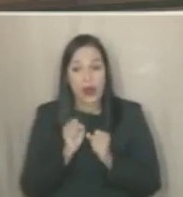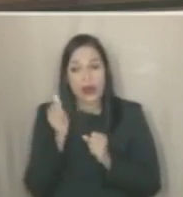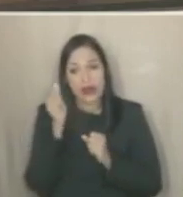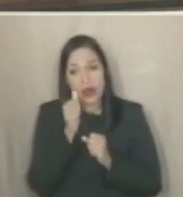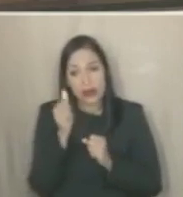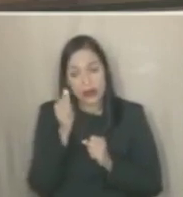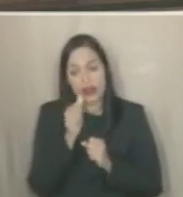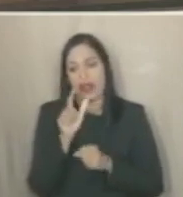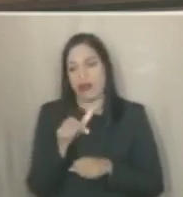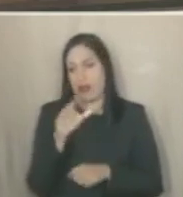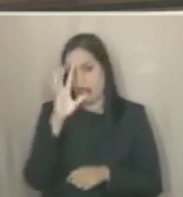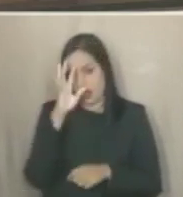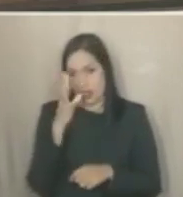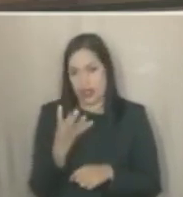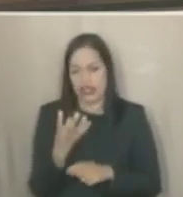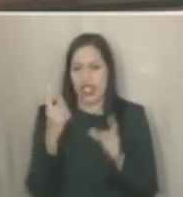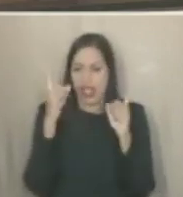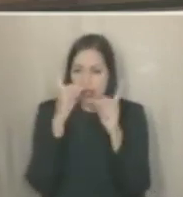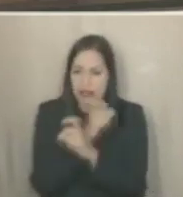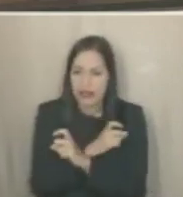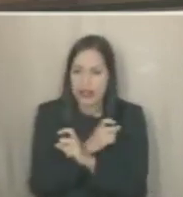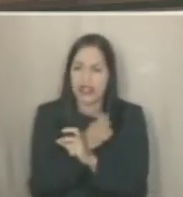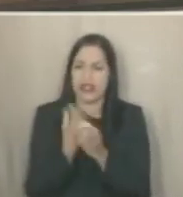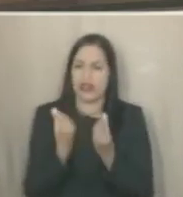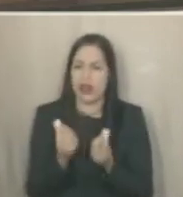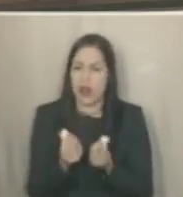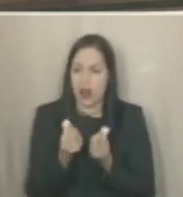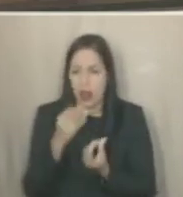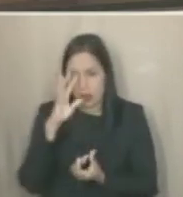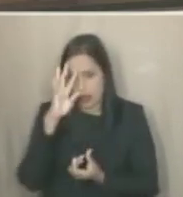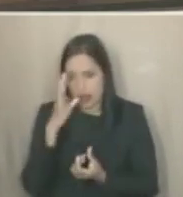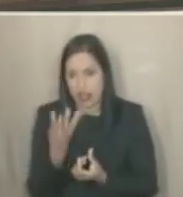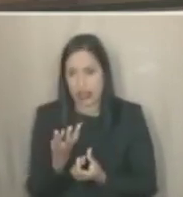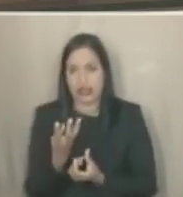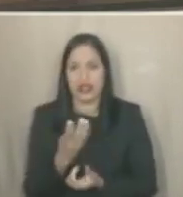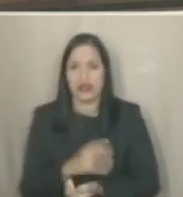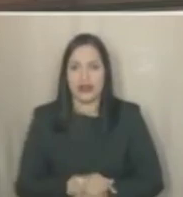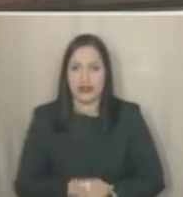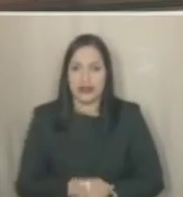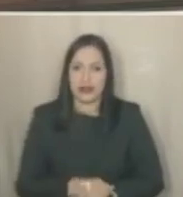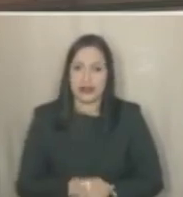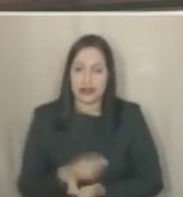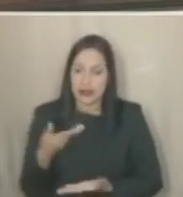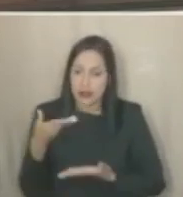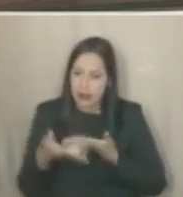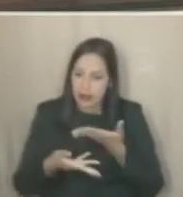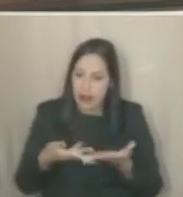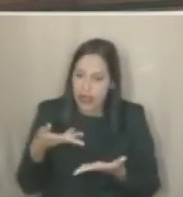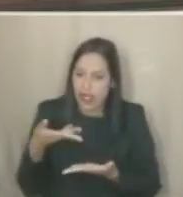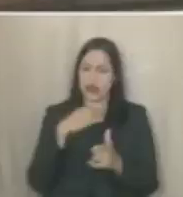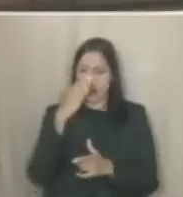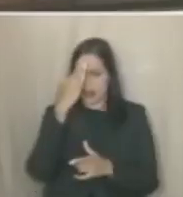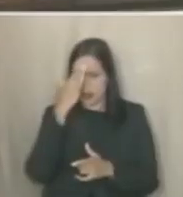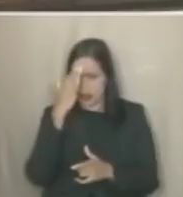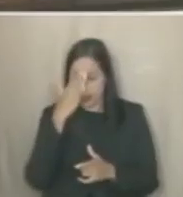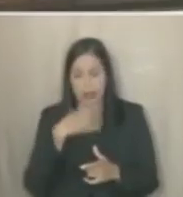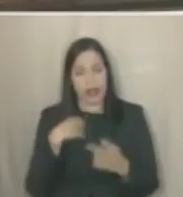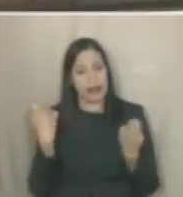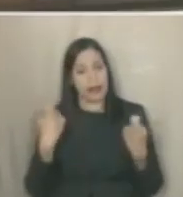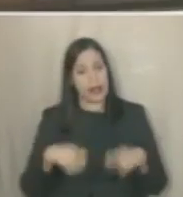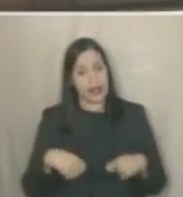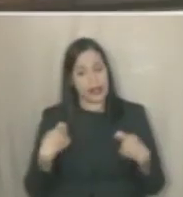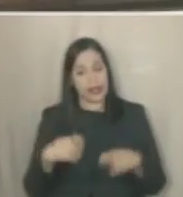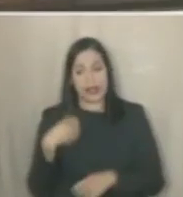decide e que é difícil tomar essa decisão para romper esse ciclo, ser atendida com condições mínimas. Recife